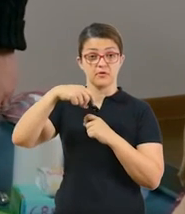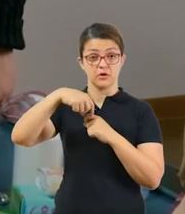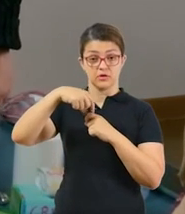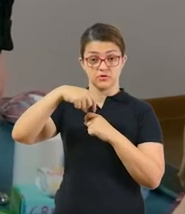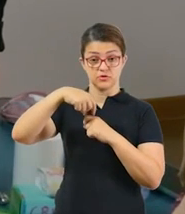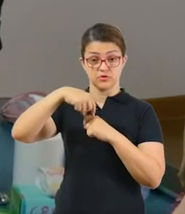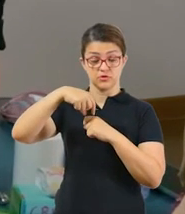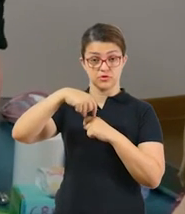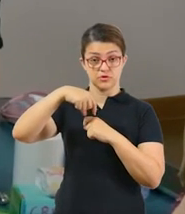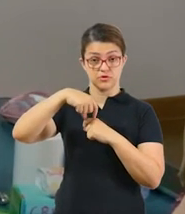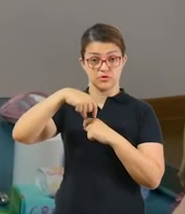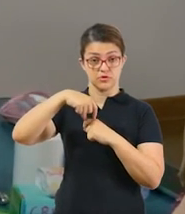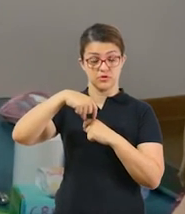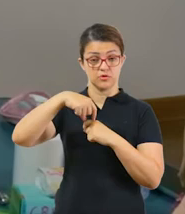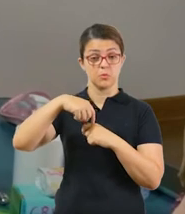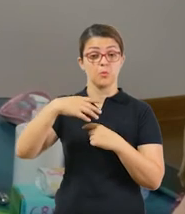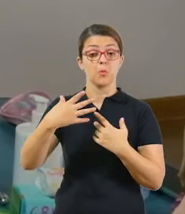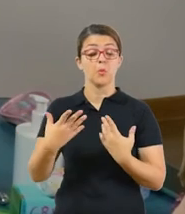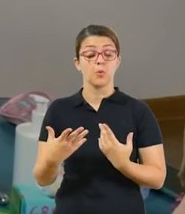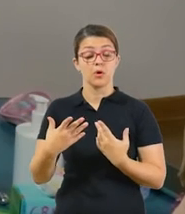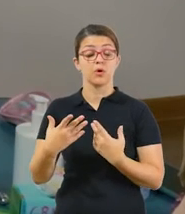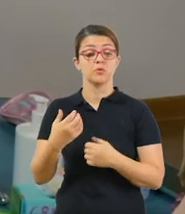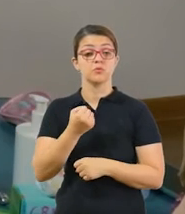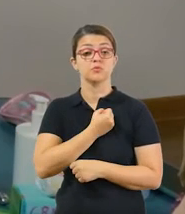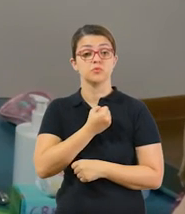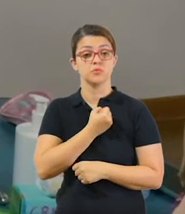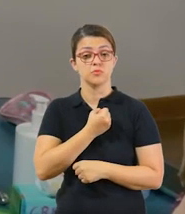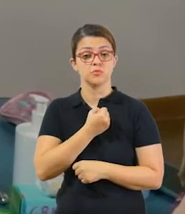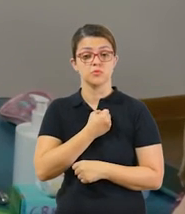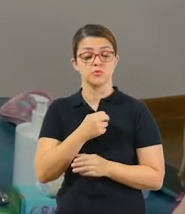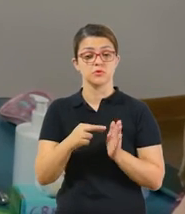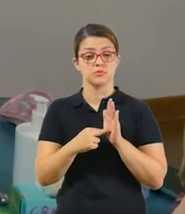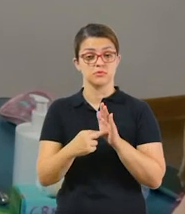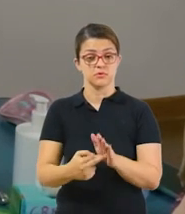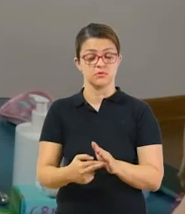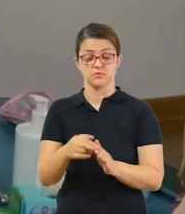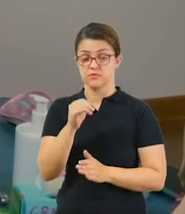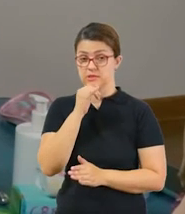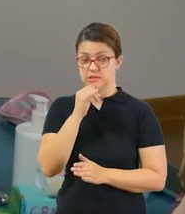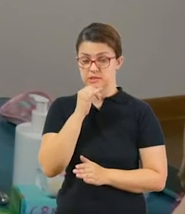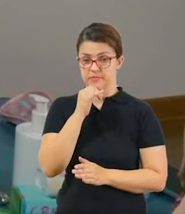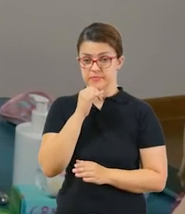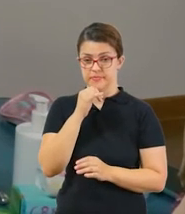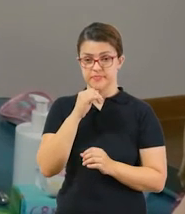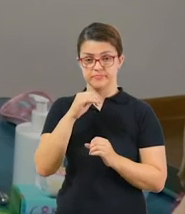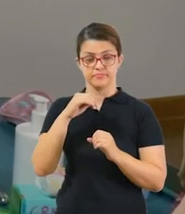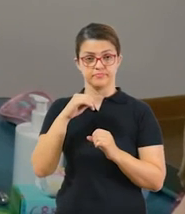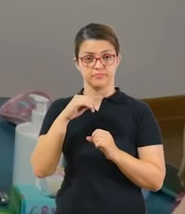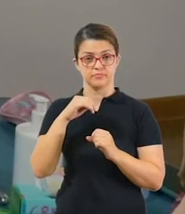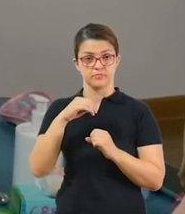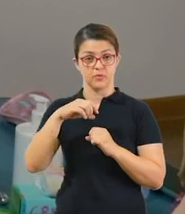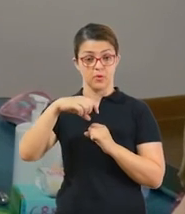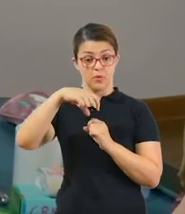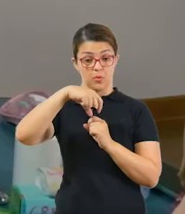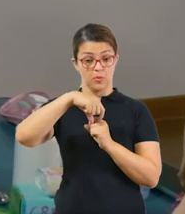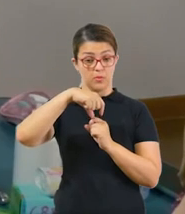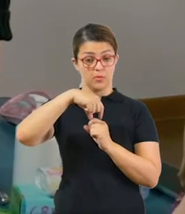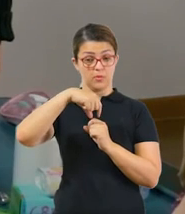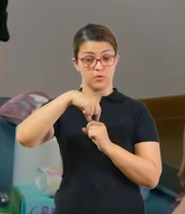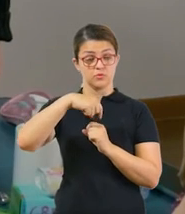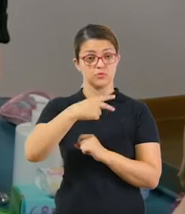abertos. Agora, você vai colocar qual número ele representa. Por exemplo, esse amarelinho é o número